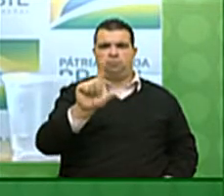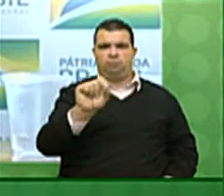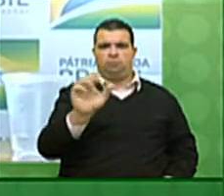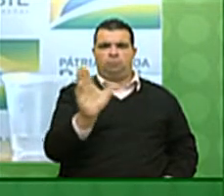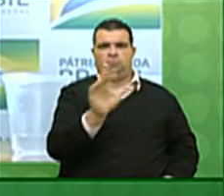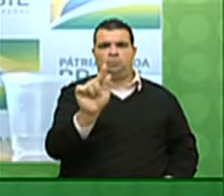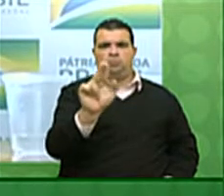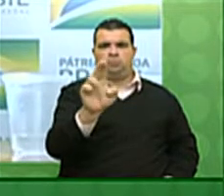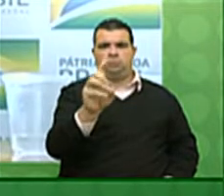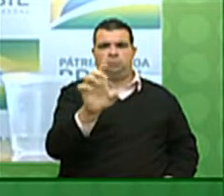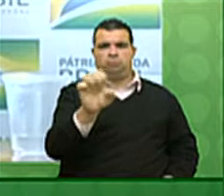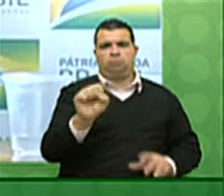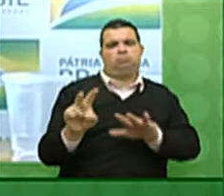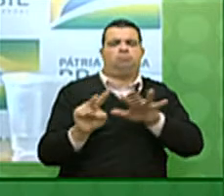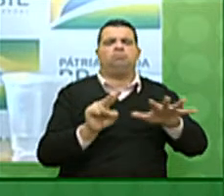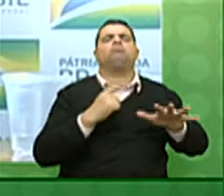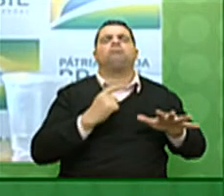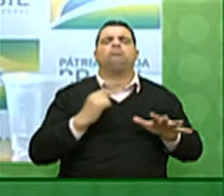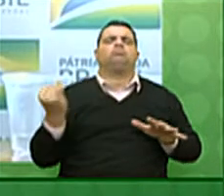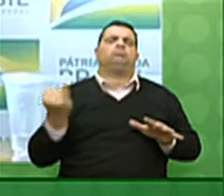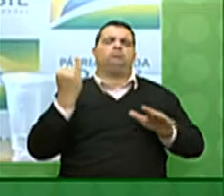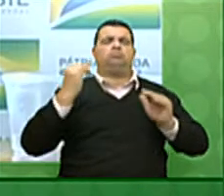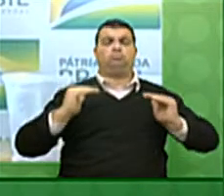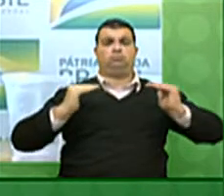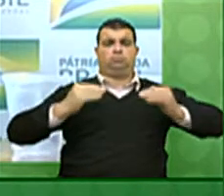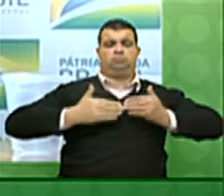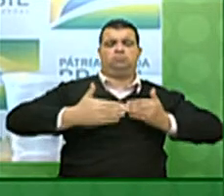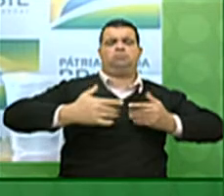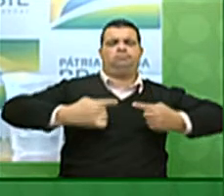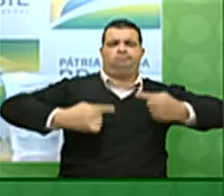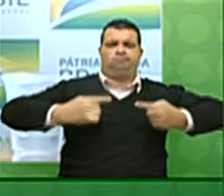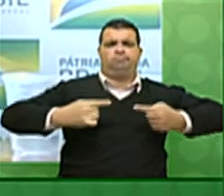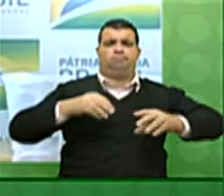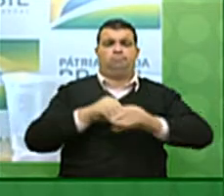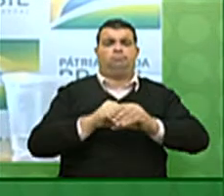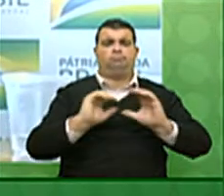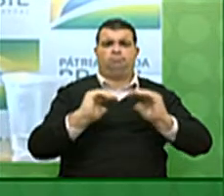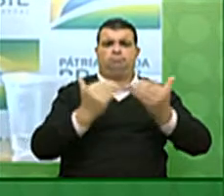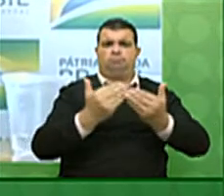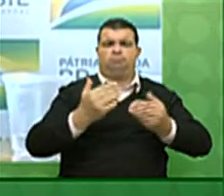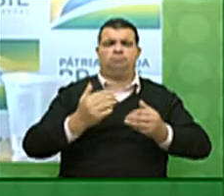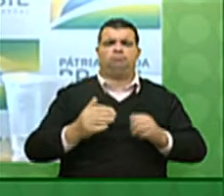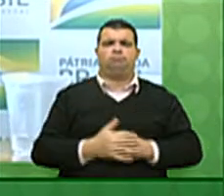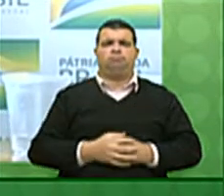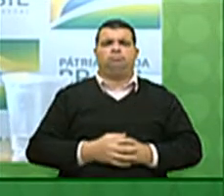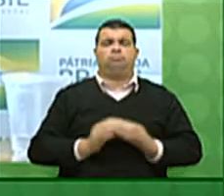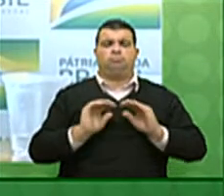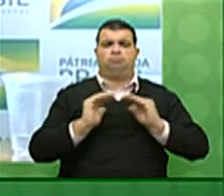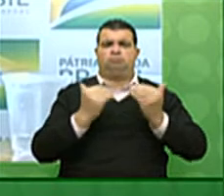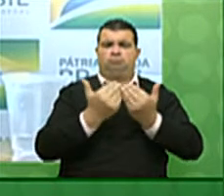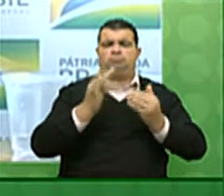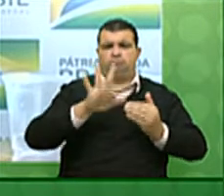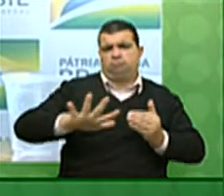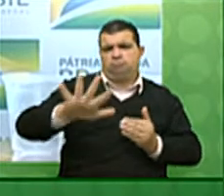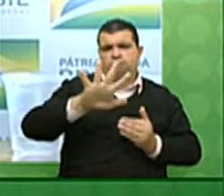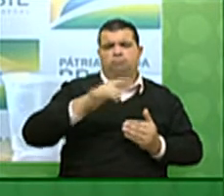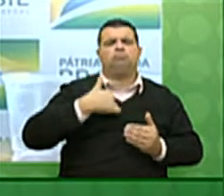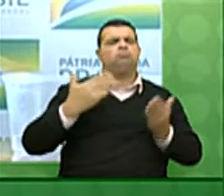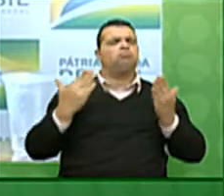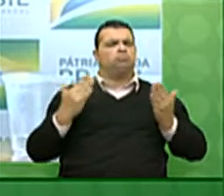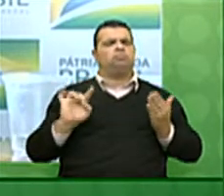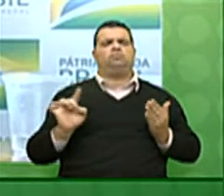uma etapa importante para o início dos debates no Legislativo. Não tenho a mínima dúvida